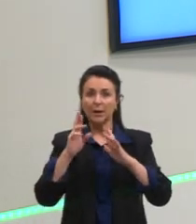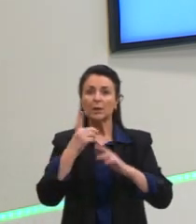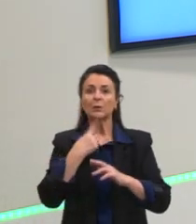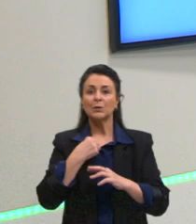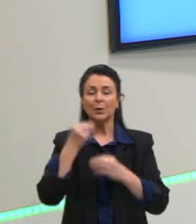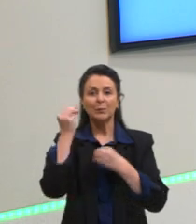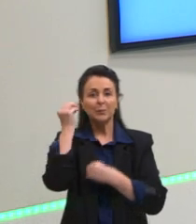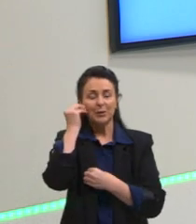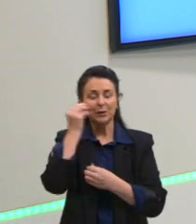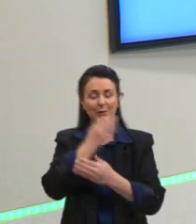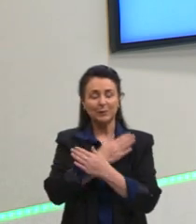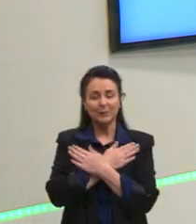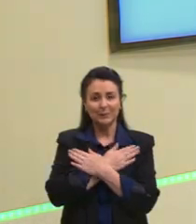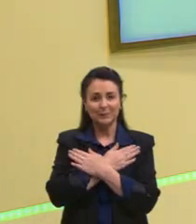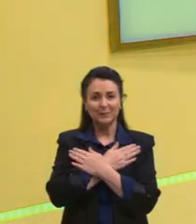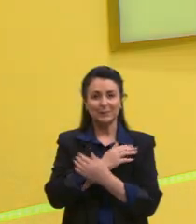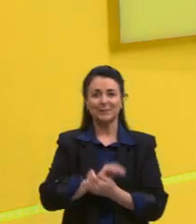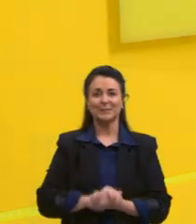Beijo, forte abraço!